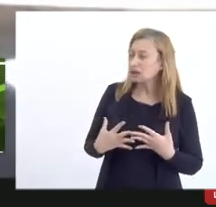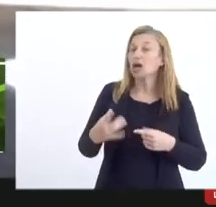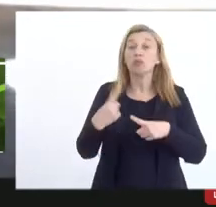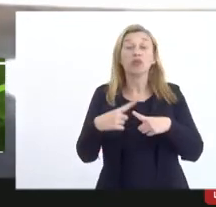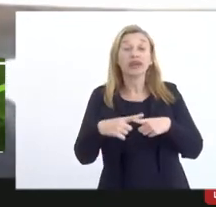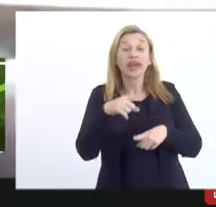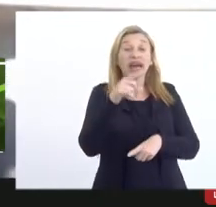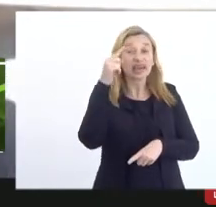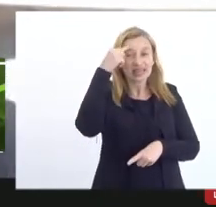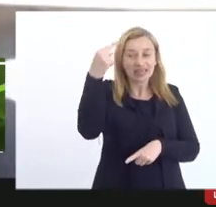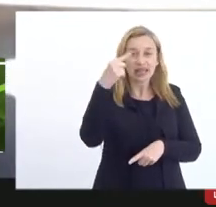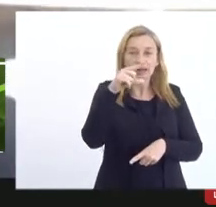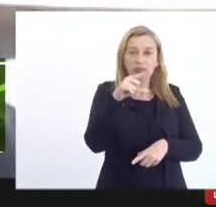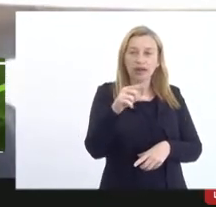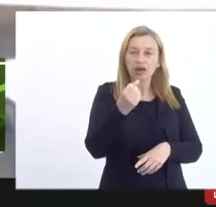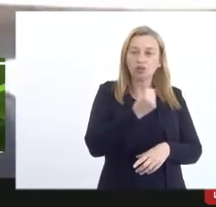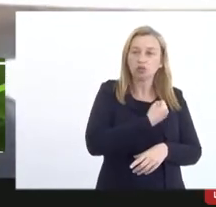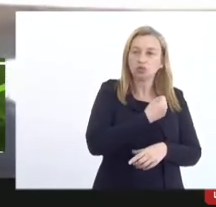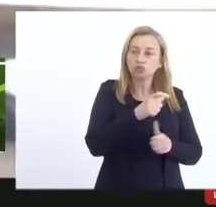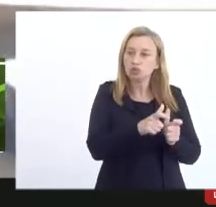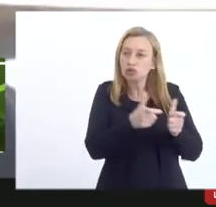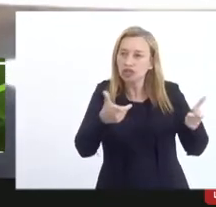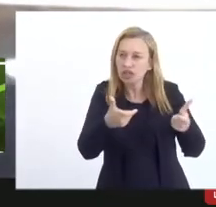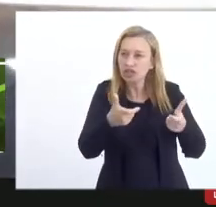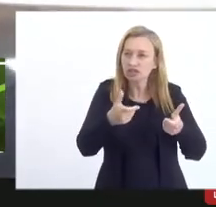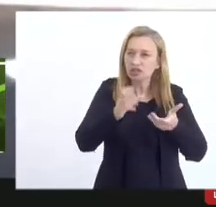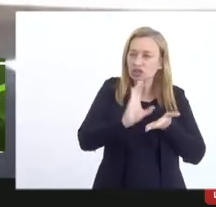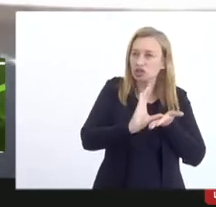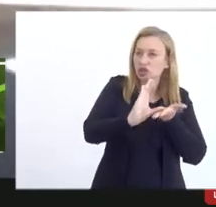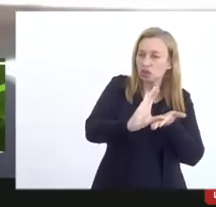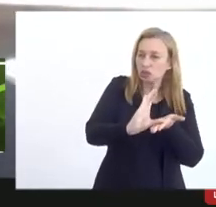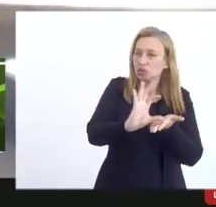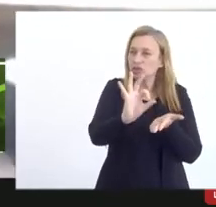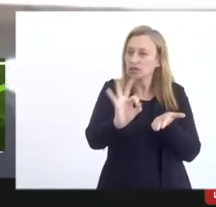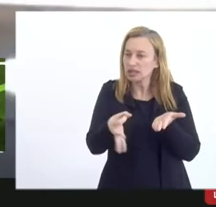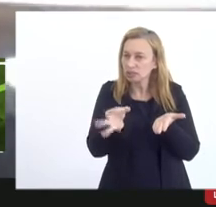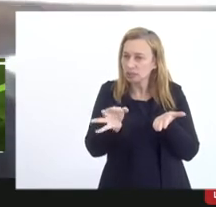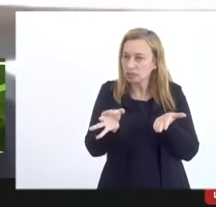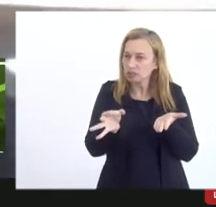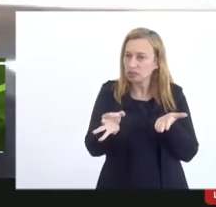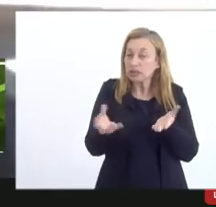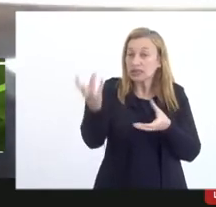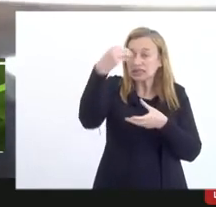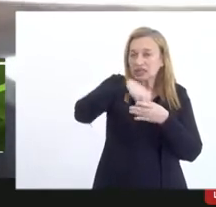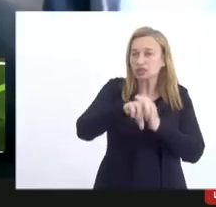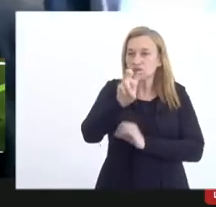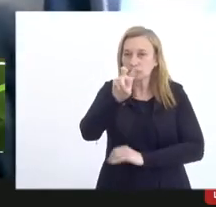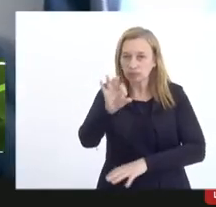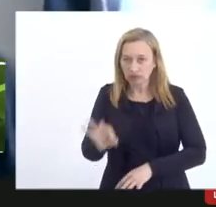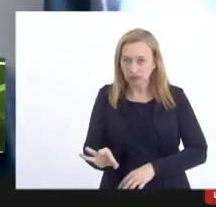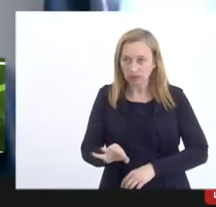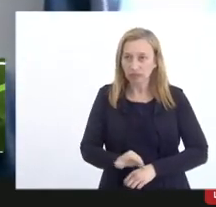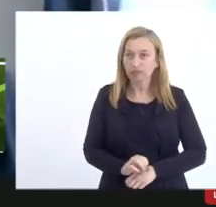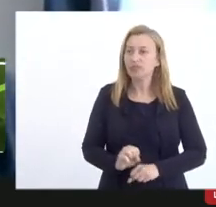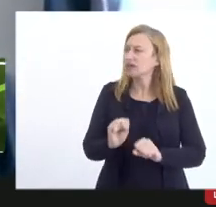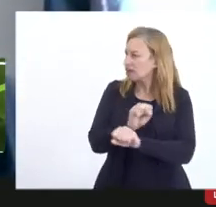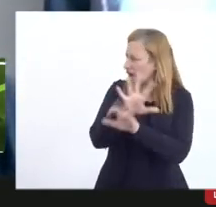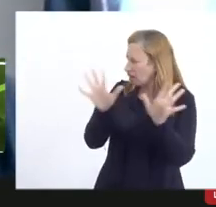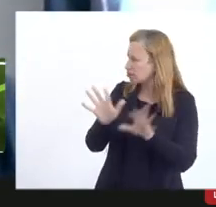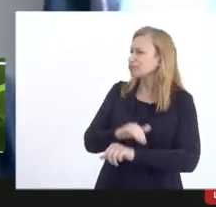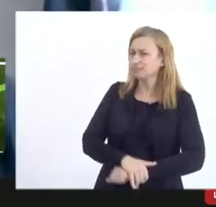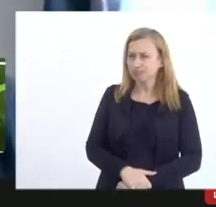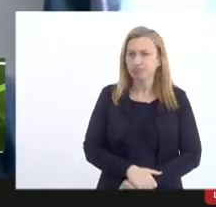ideia era pegar maior quantidade de recursos disponibilizados possíveis dentro desses 5% claríssimo